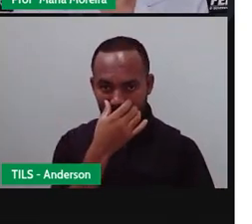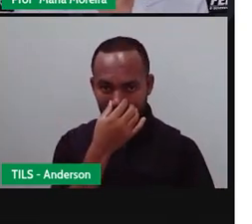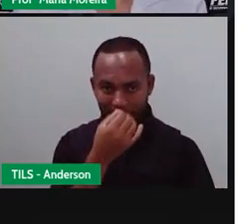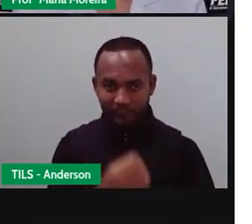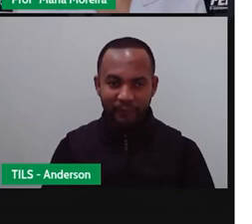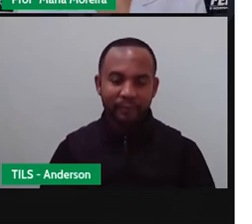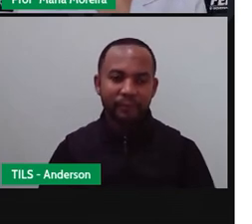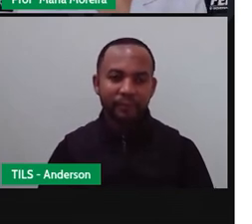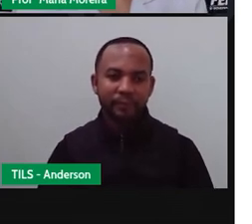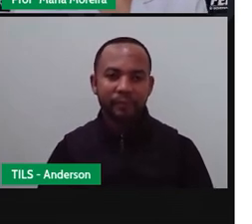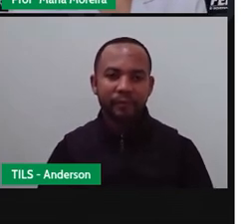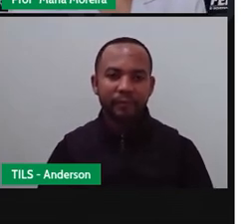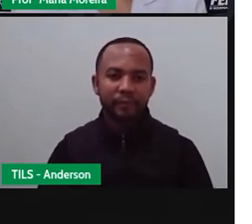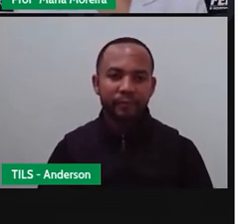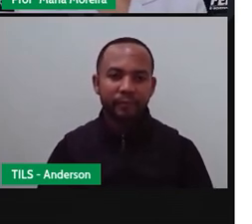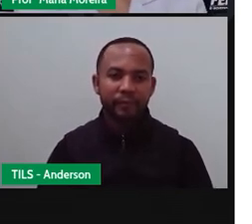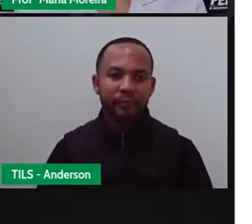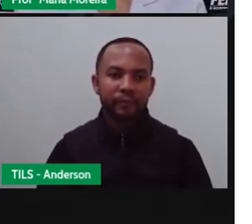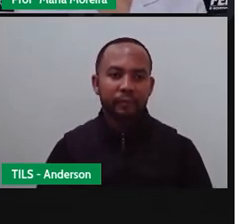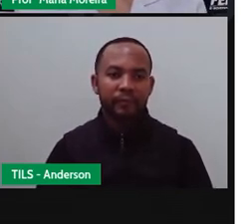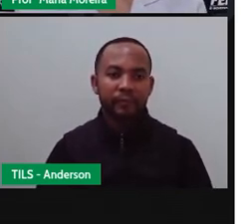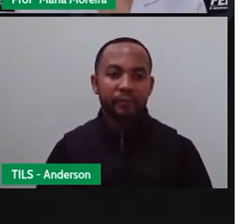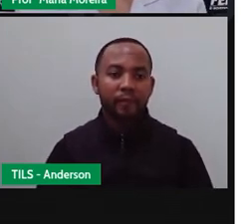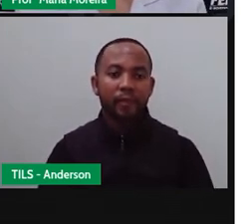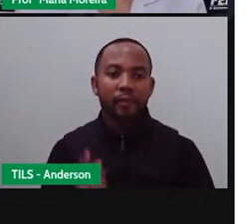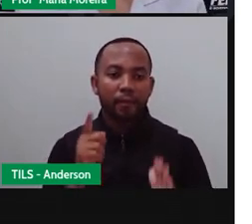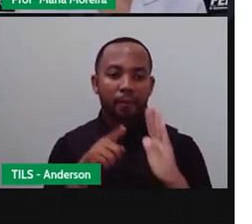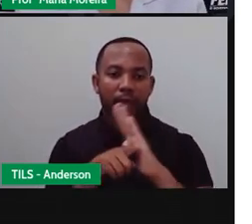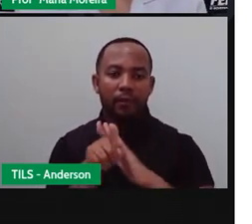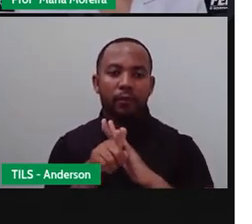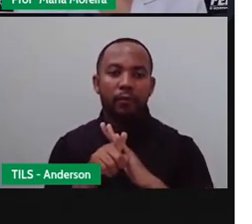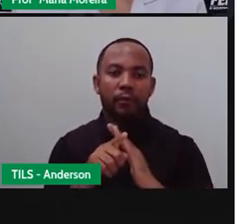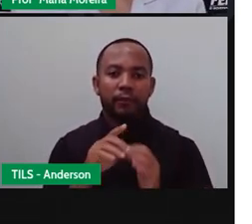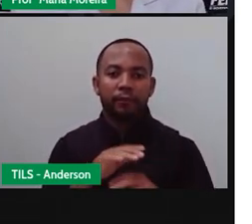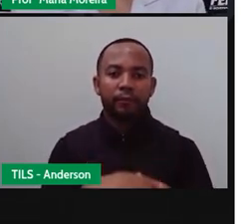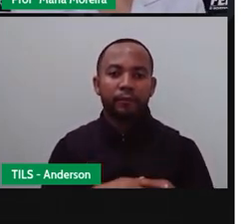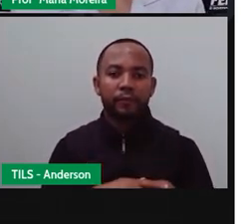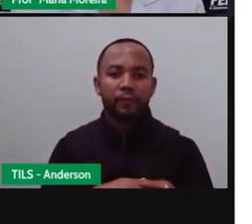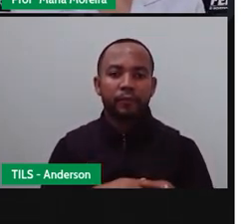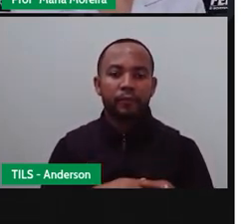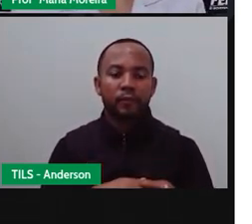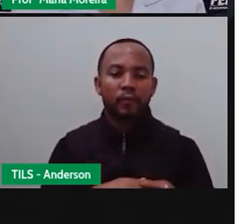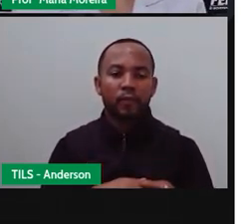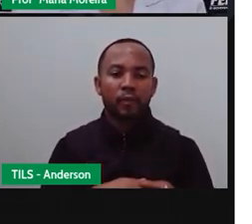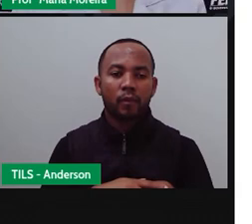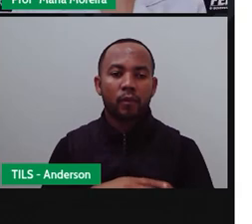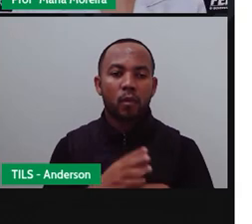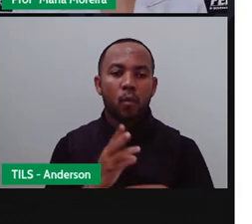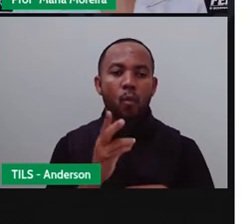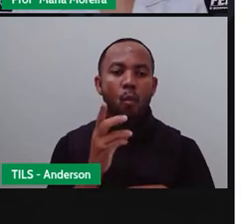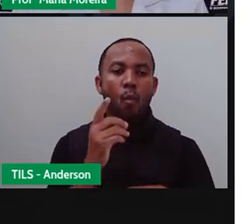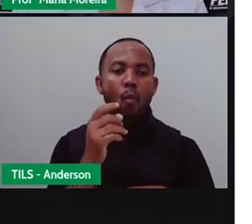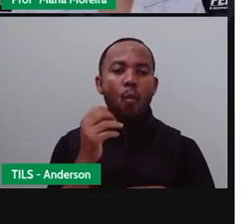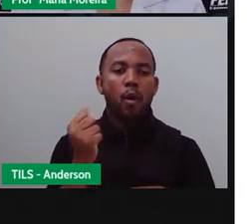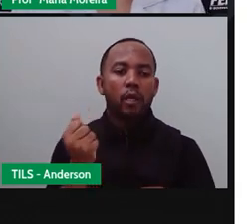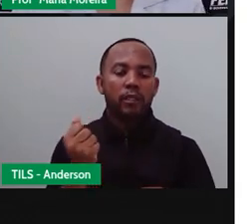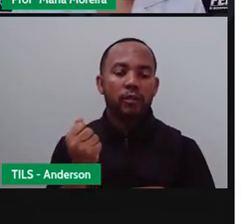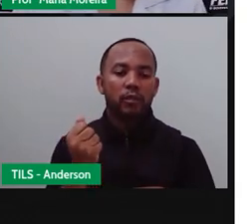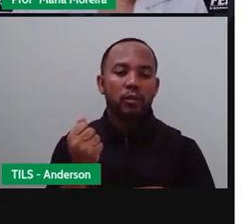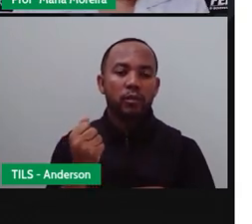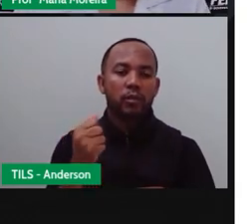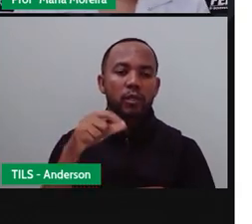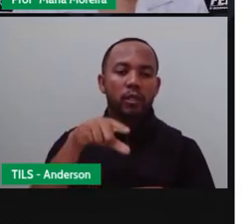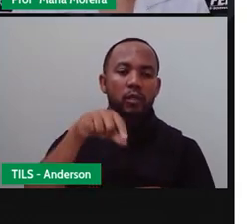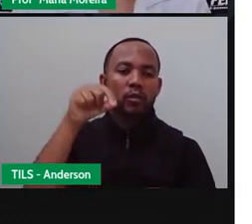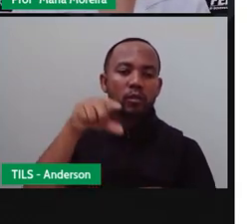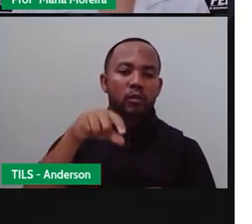A tartaruga. E a próxima pergunta, né? Quantos votos teve o animal preferido? E que